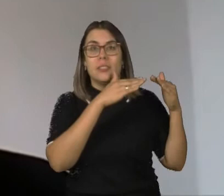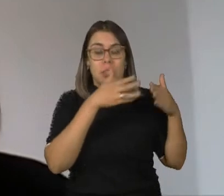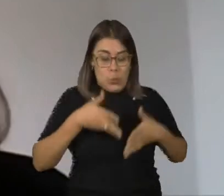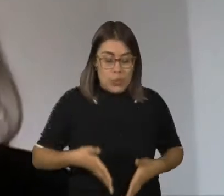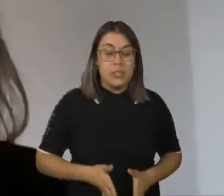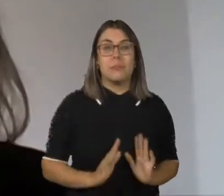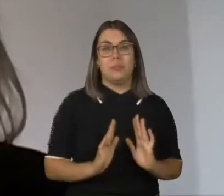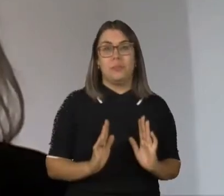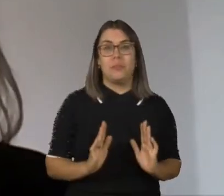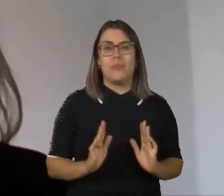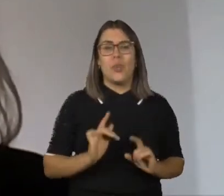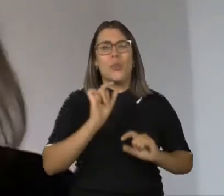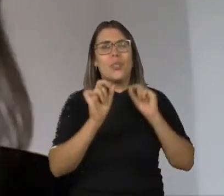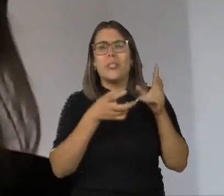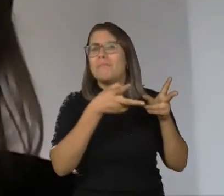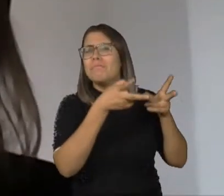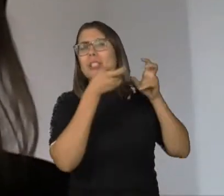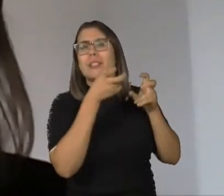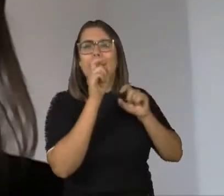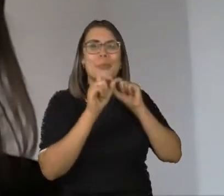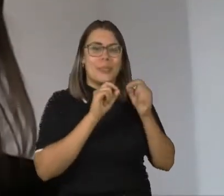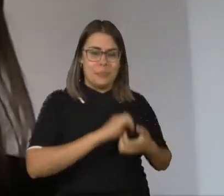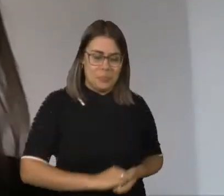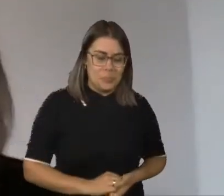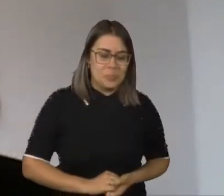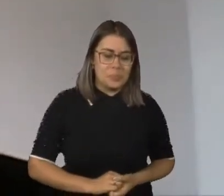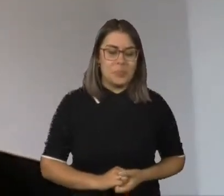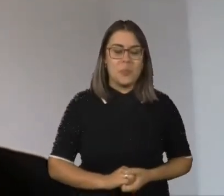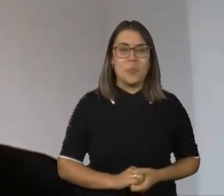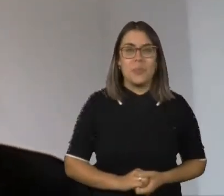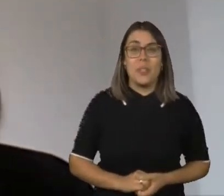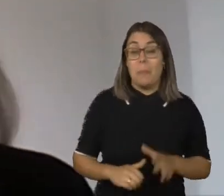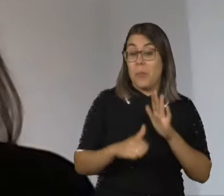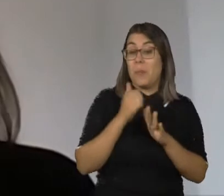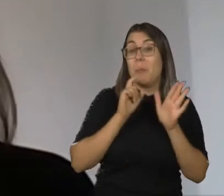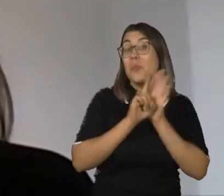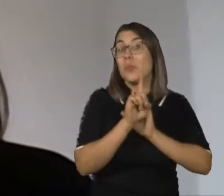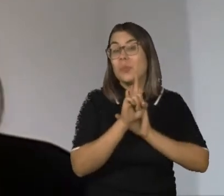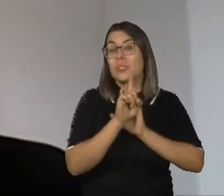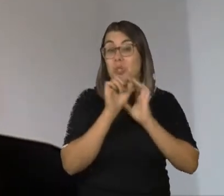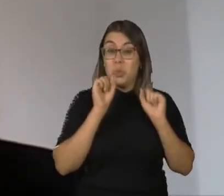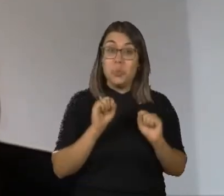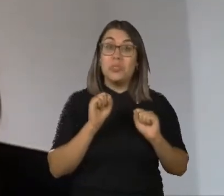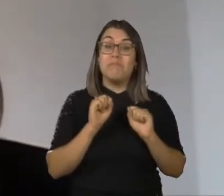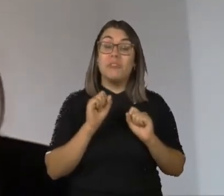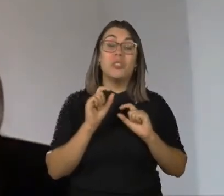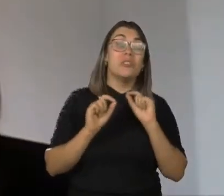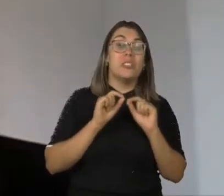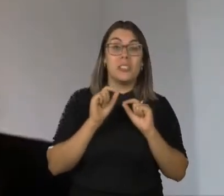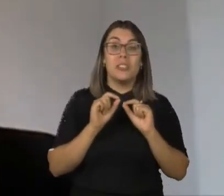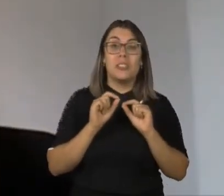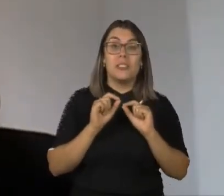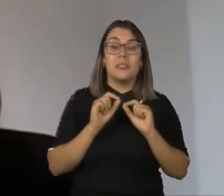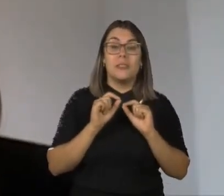nascimento e que a gente possa fazer algumas perguntas. A primeira pergunta é talvez nós poderíamos fazer várias perguntas, mas nós